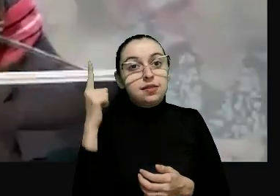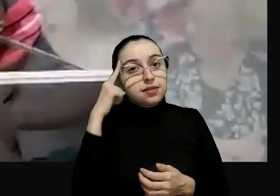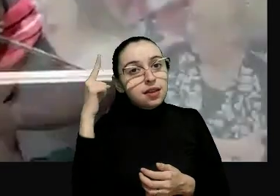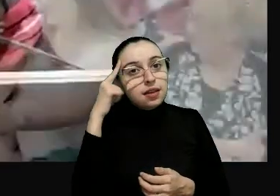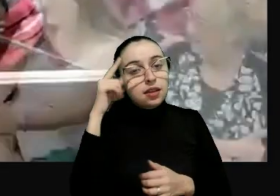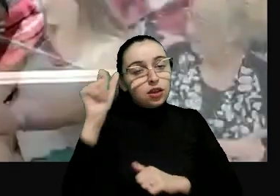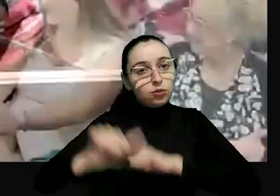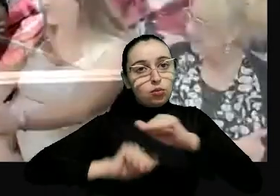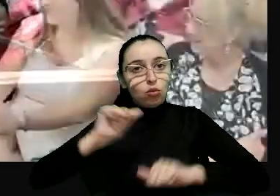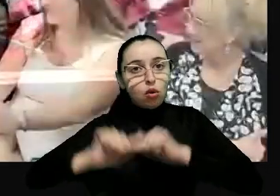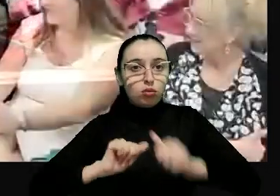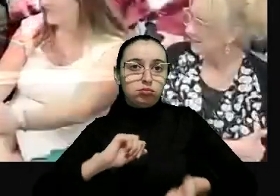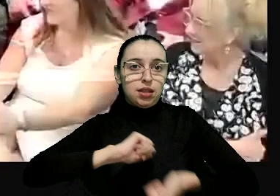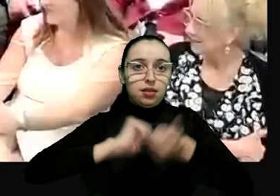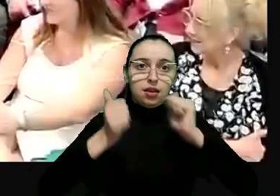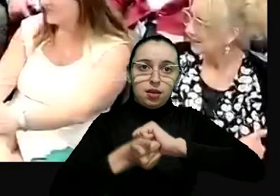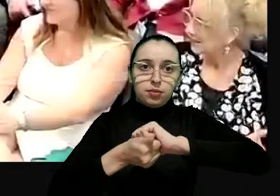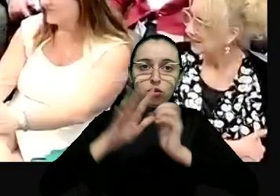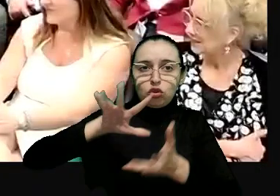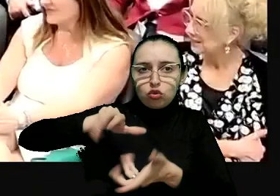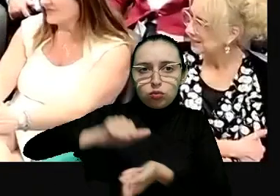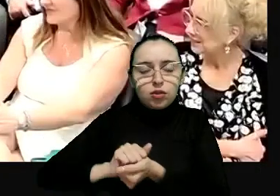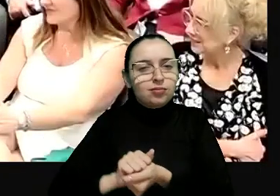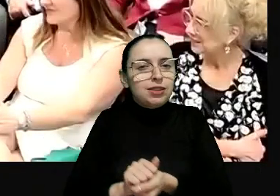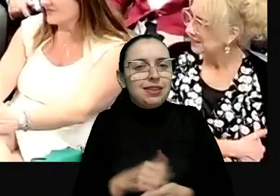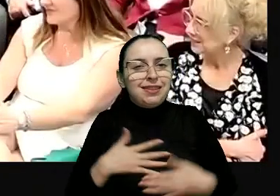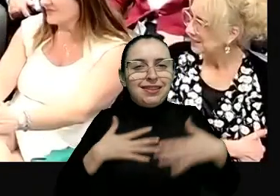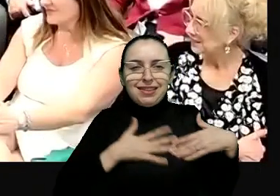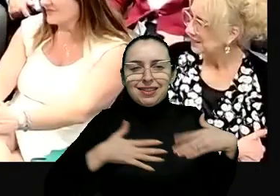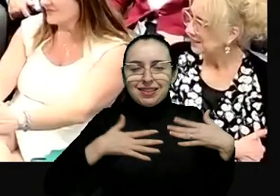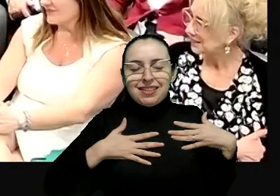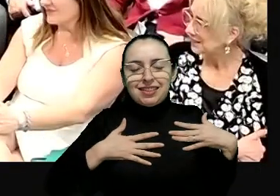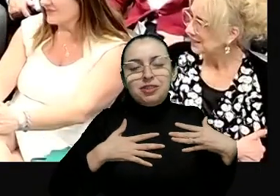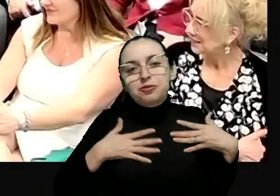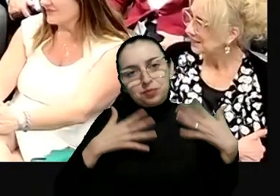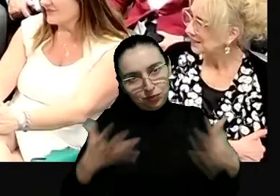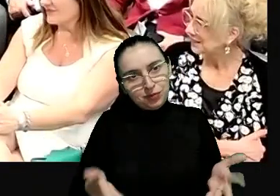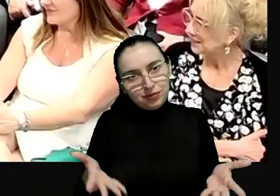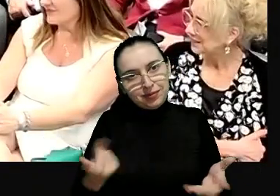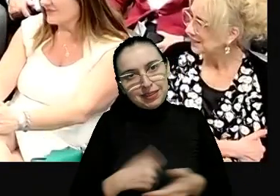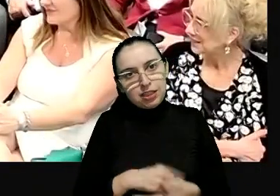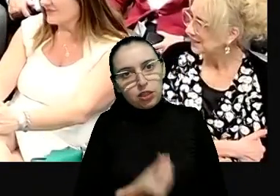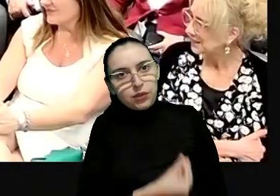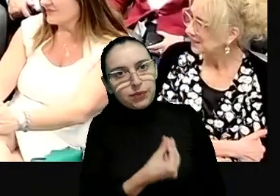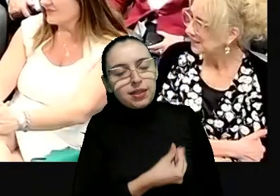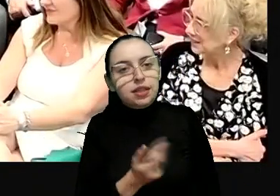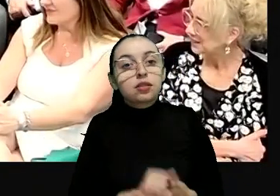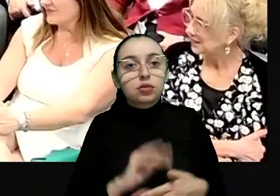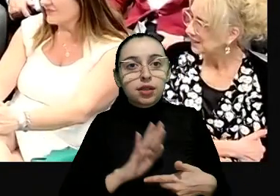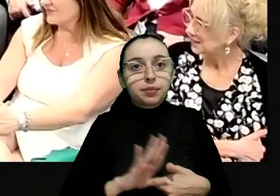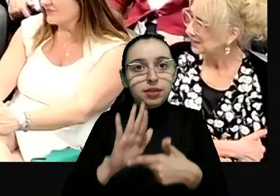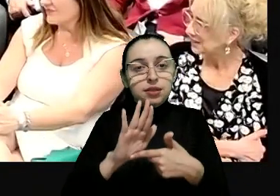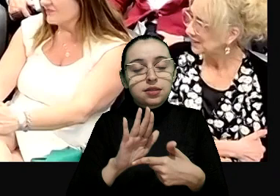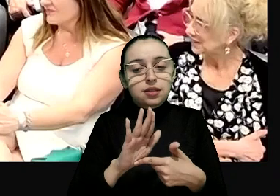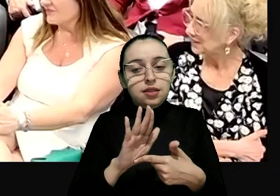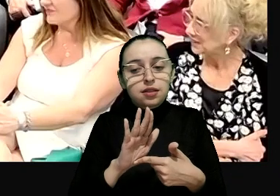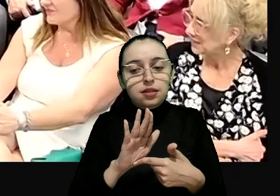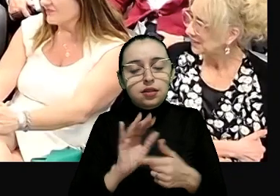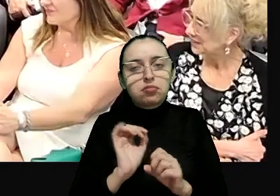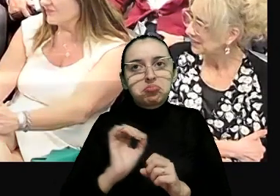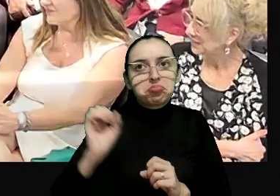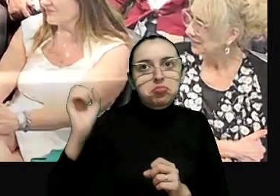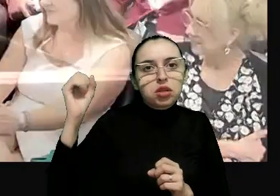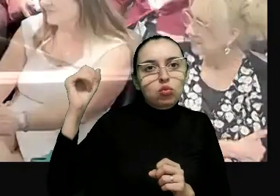transformar realidades e mundos. É um prazer imenso poder estar aqui. A minha contribuição será